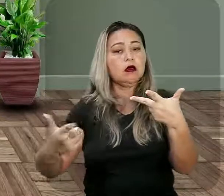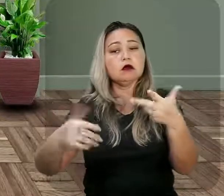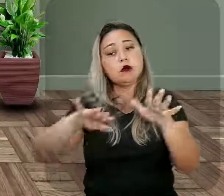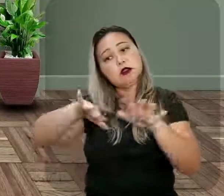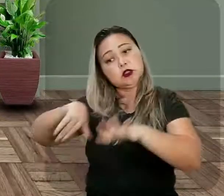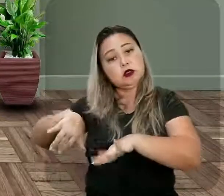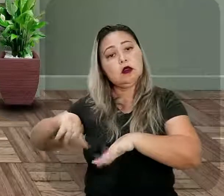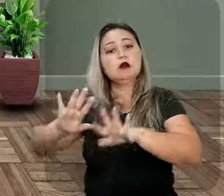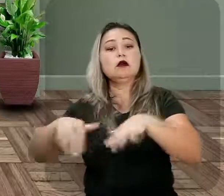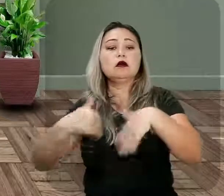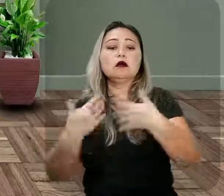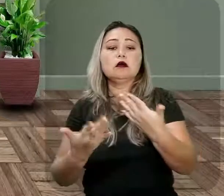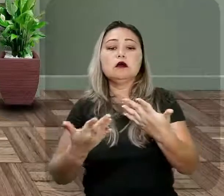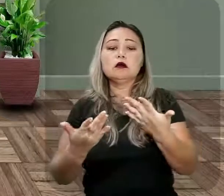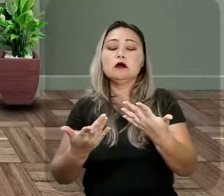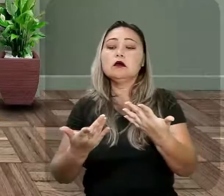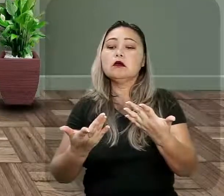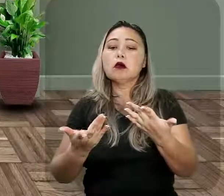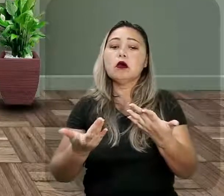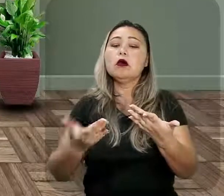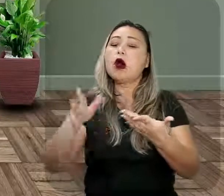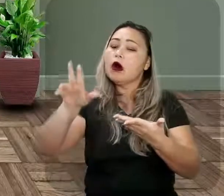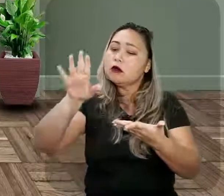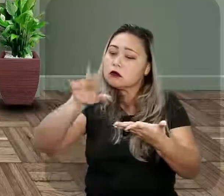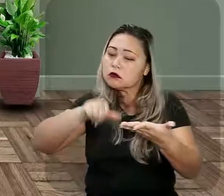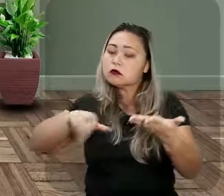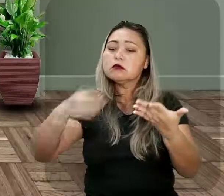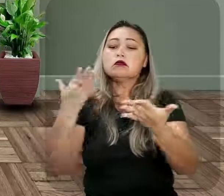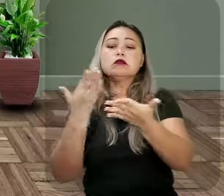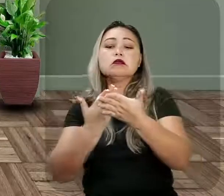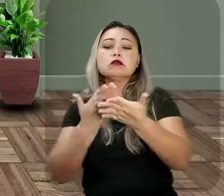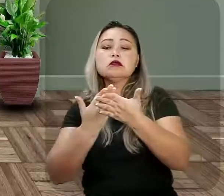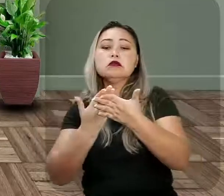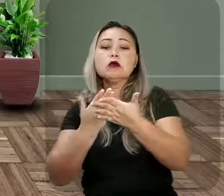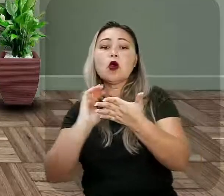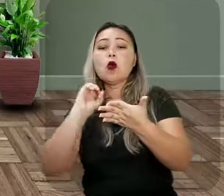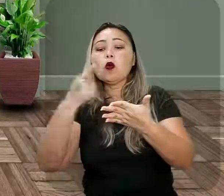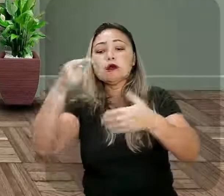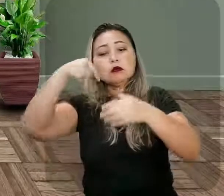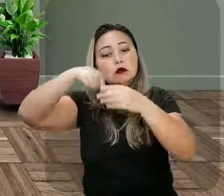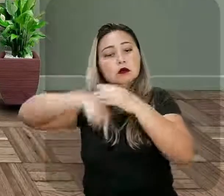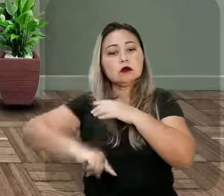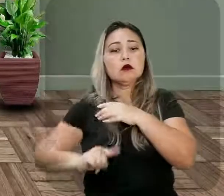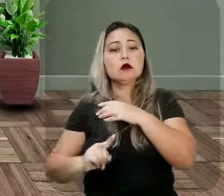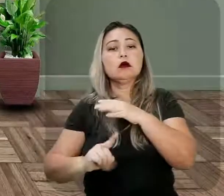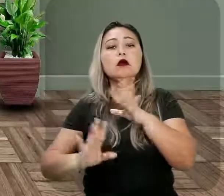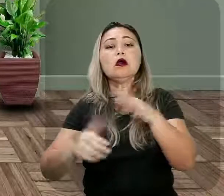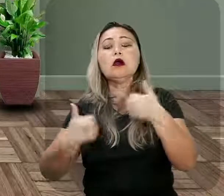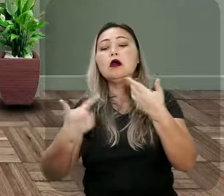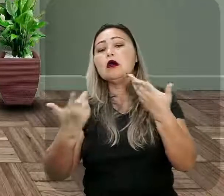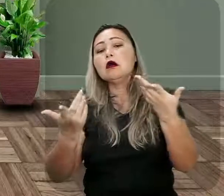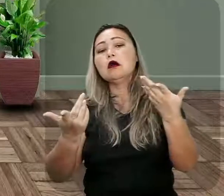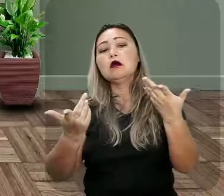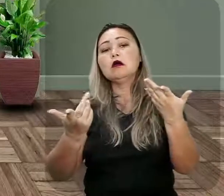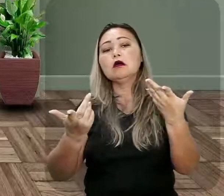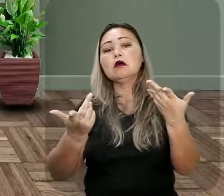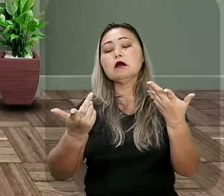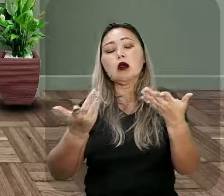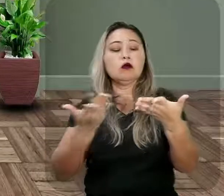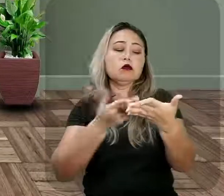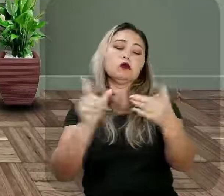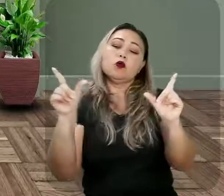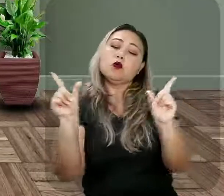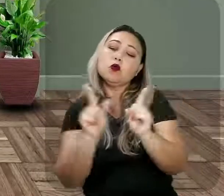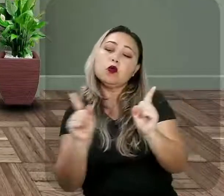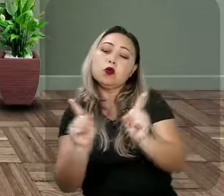deixe de lado, tá bom? Então, busque essa aula ou aprofunde-se, tá? Não fique só com